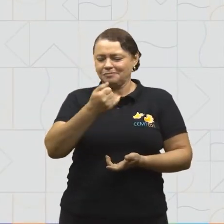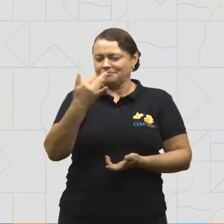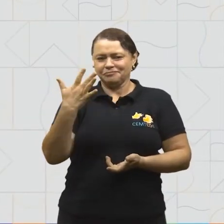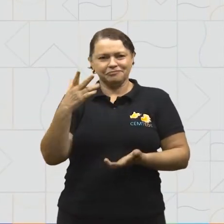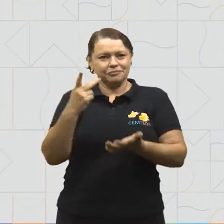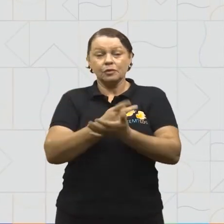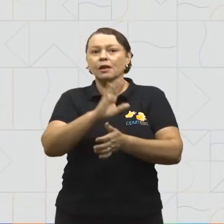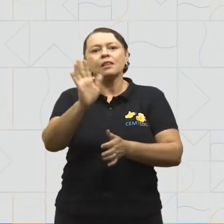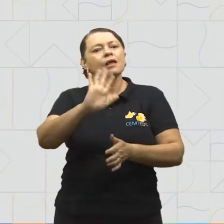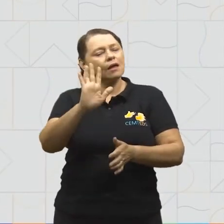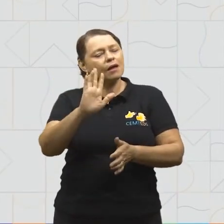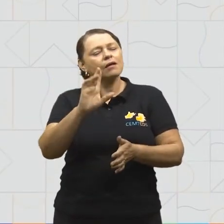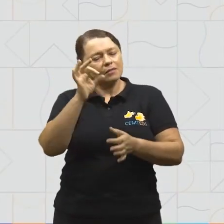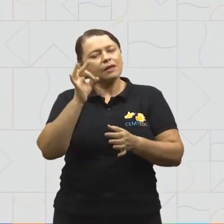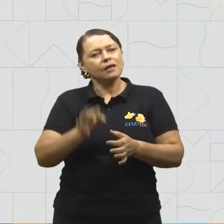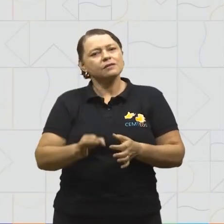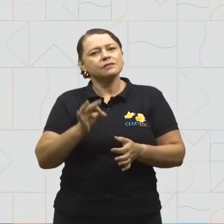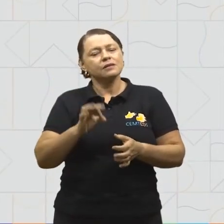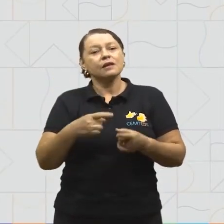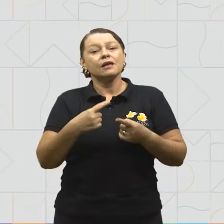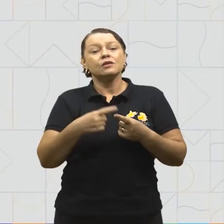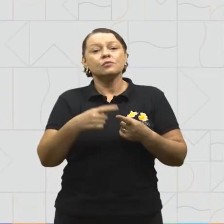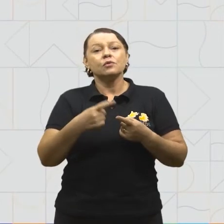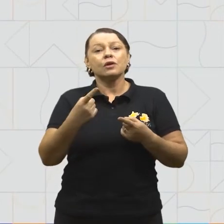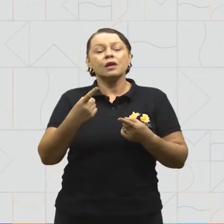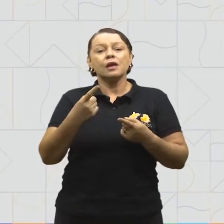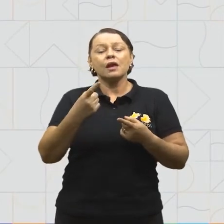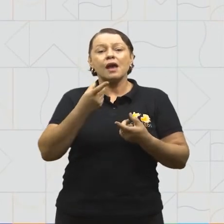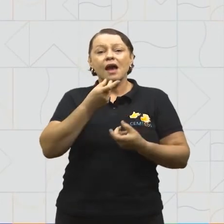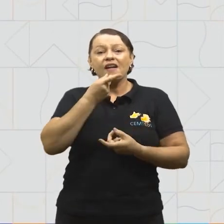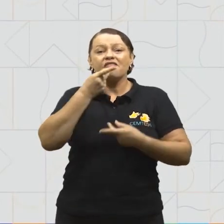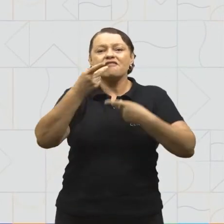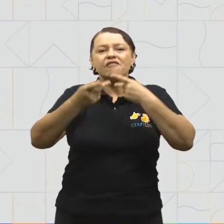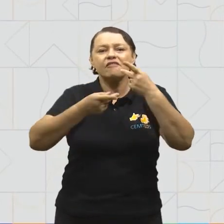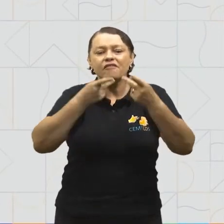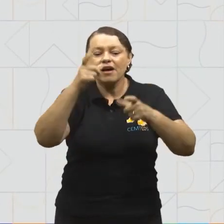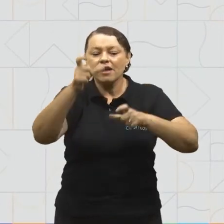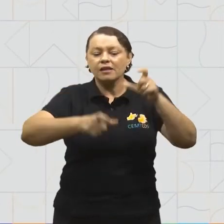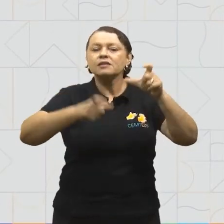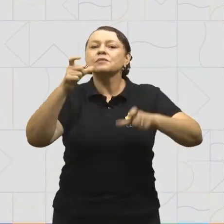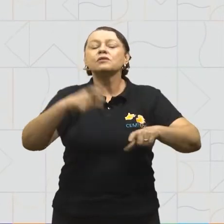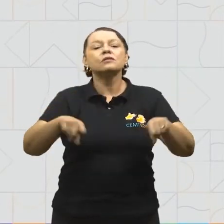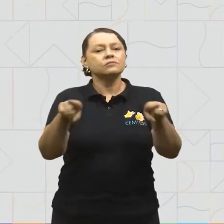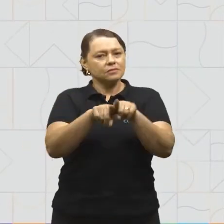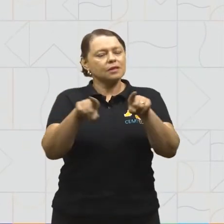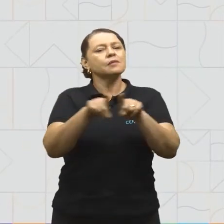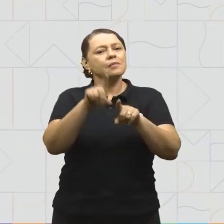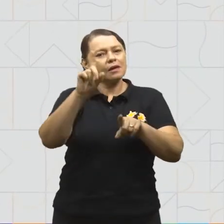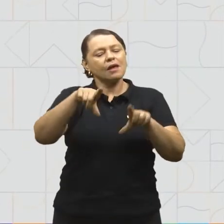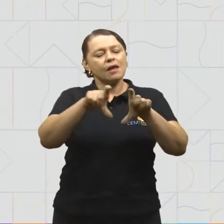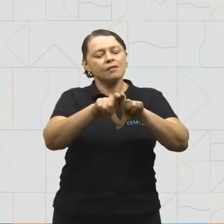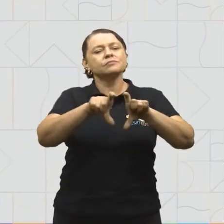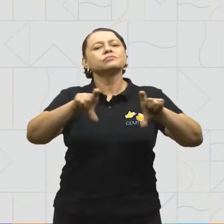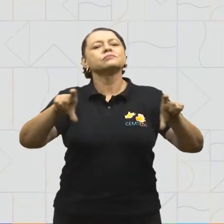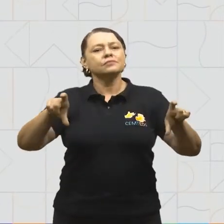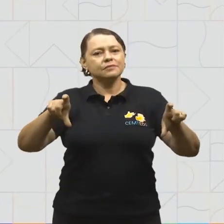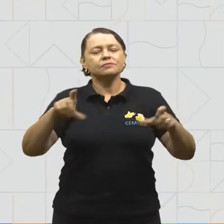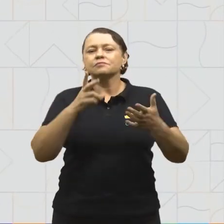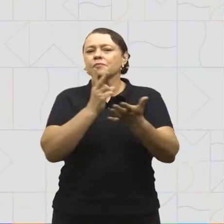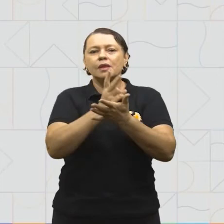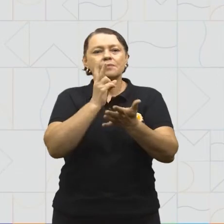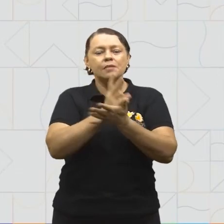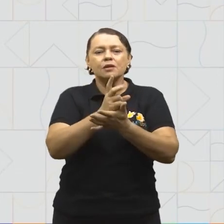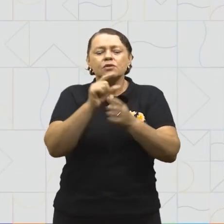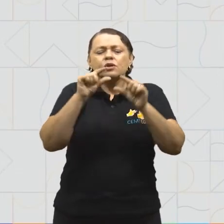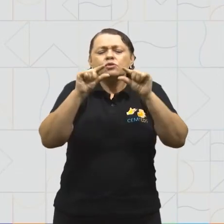Mas eu não errei não, viu? As falas das personagens também são consideradas parágrafos, mesmo que